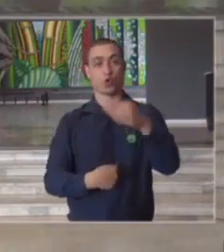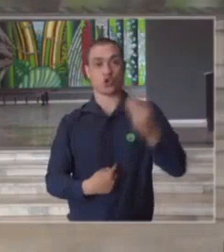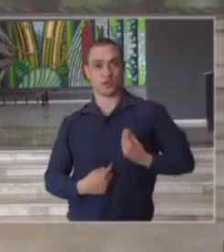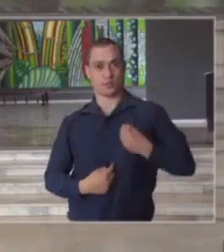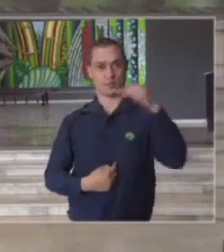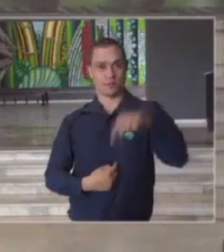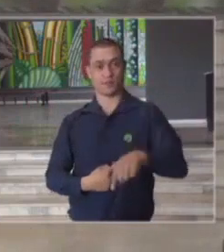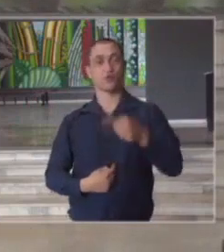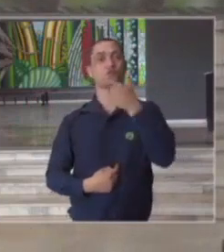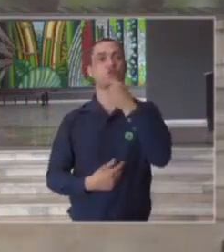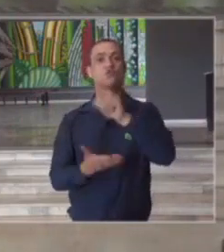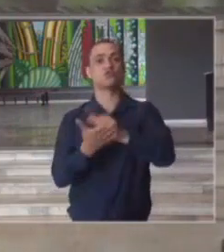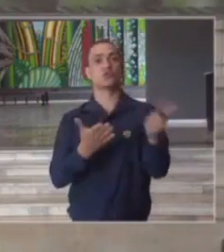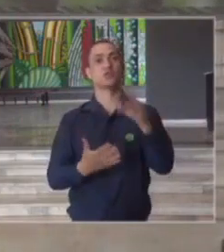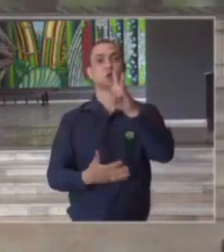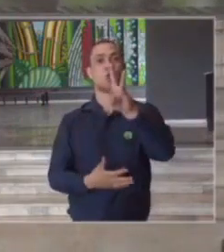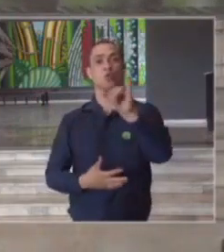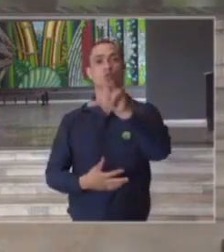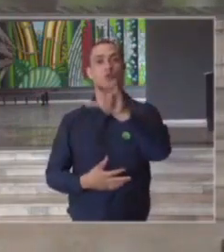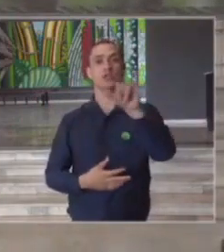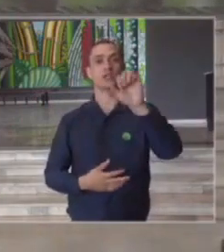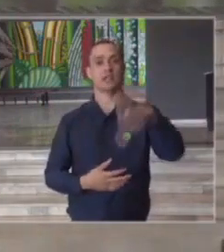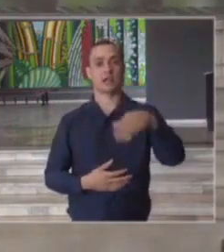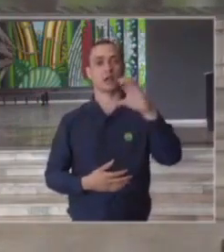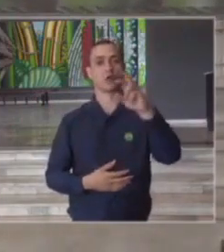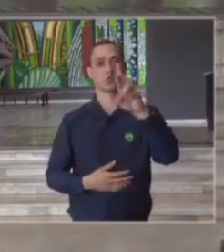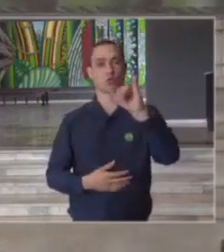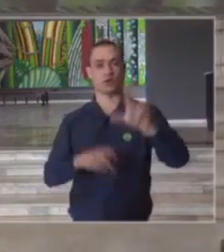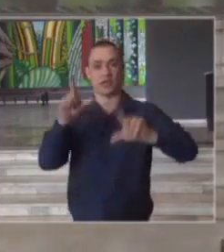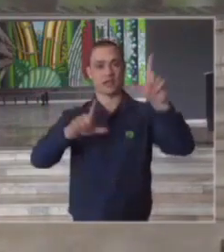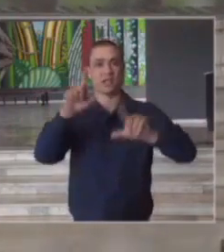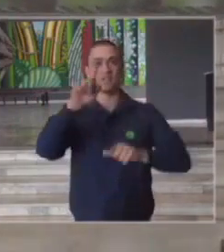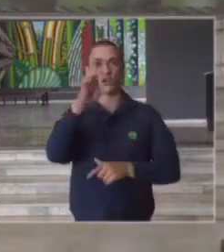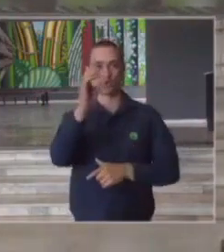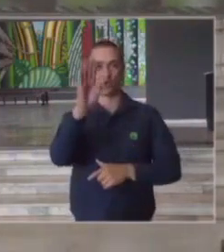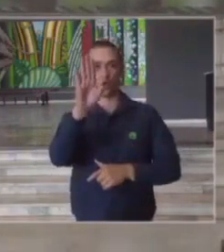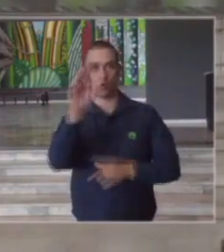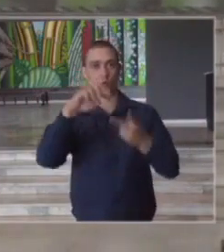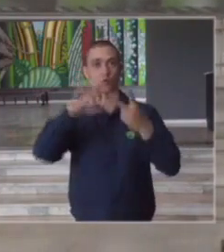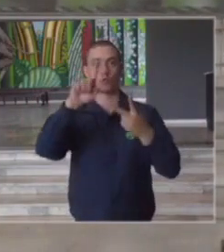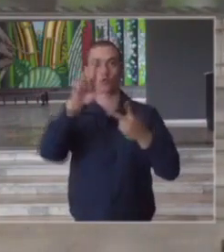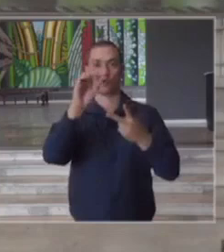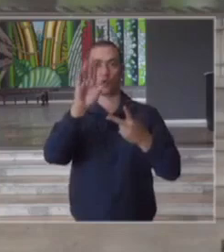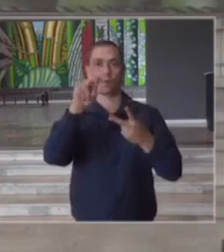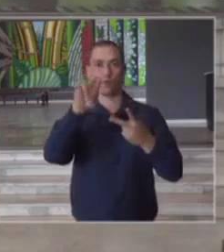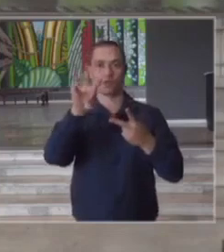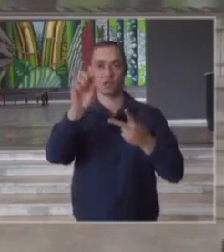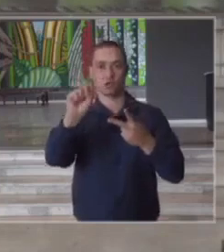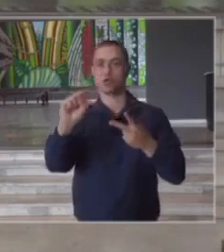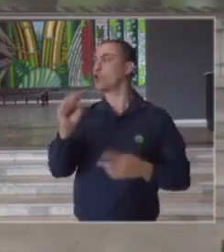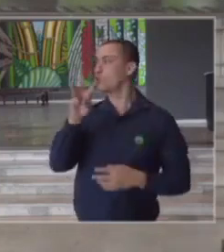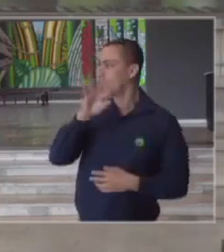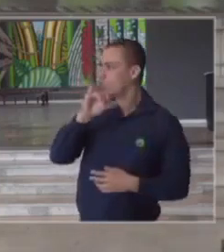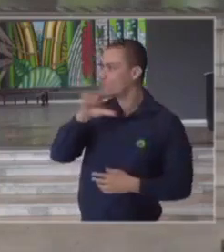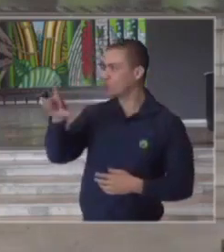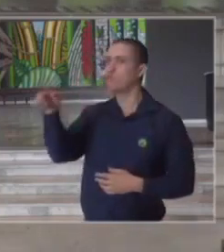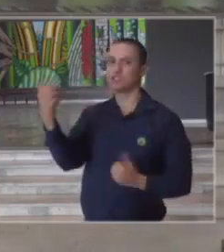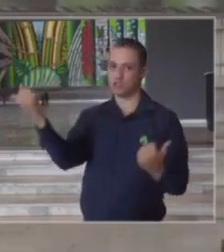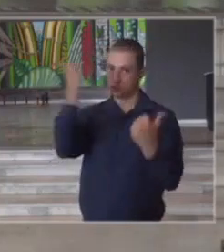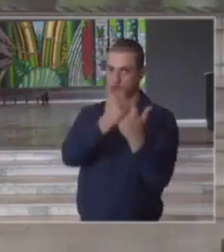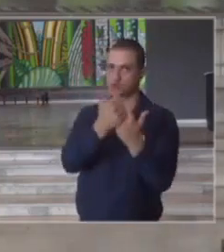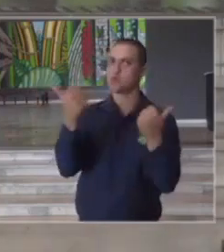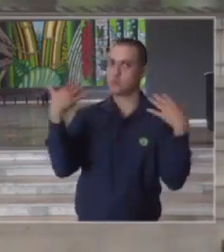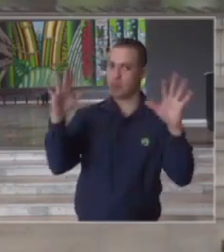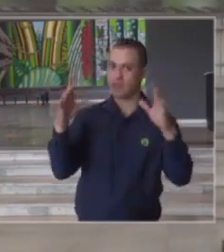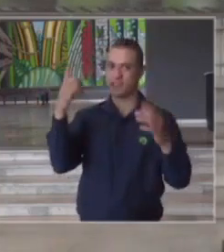presencial do jornalista William Cury da TV Globo e da Globo News Will você foi muito bem substituído aqui